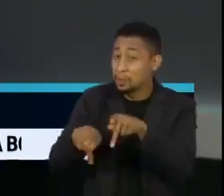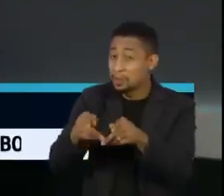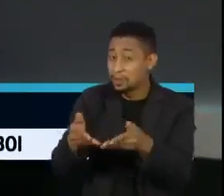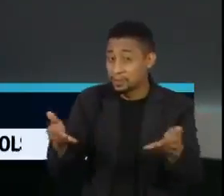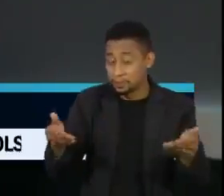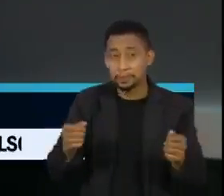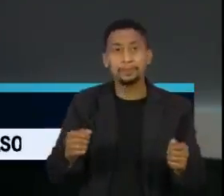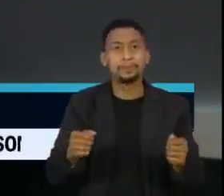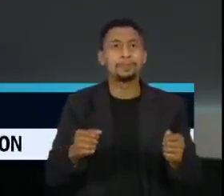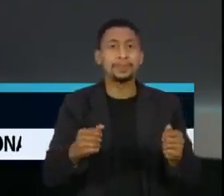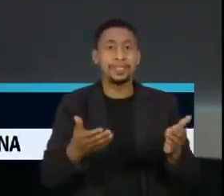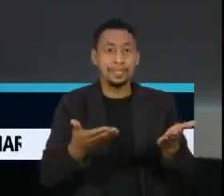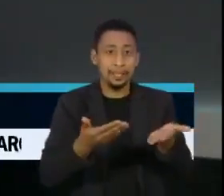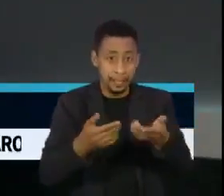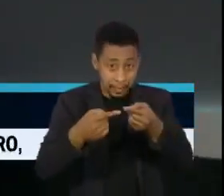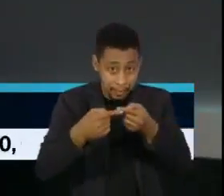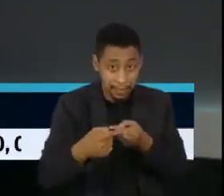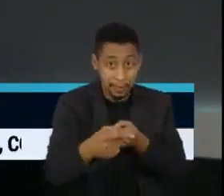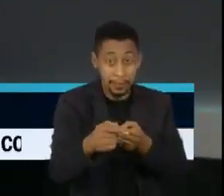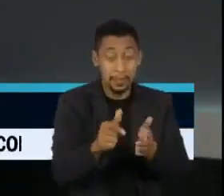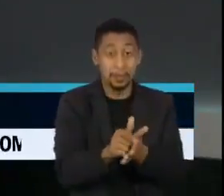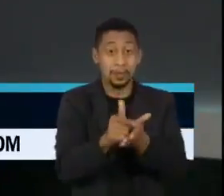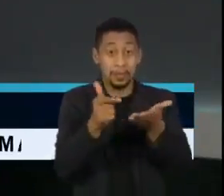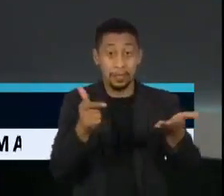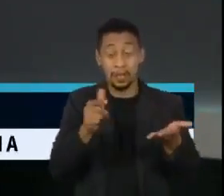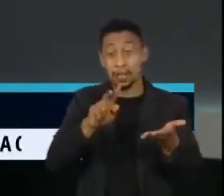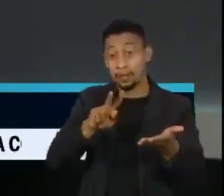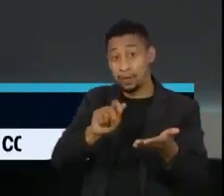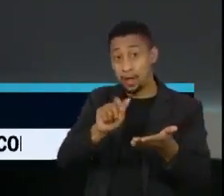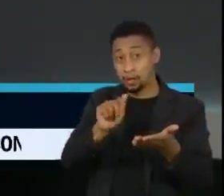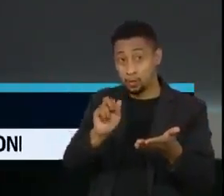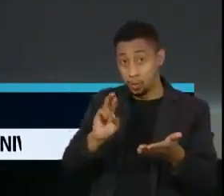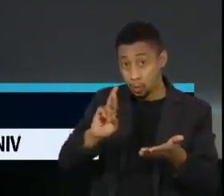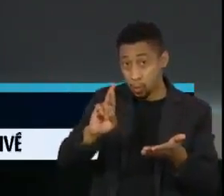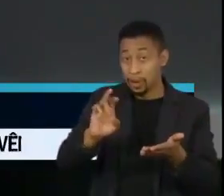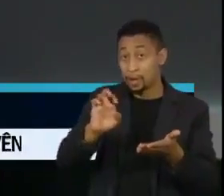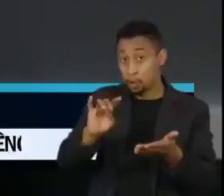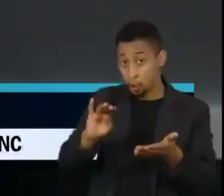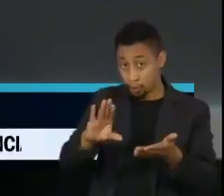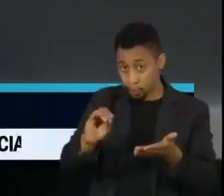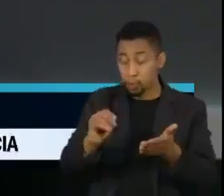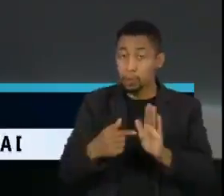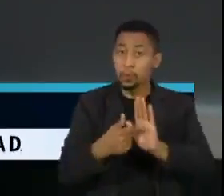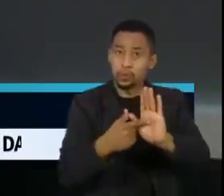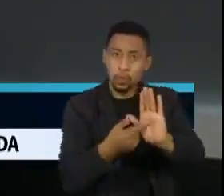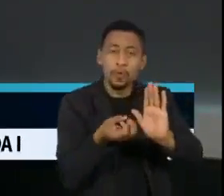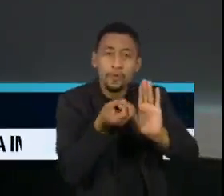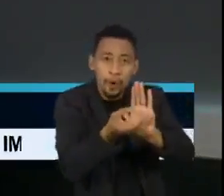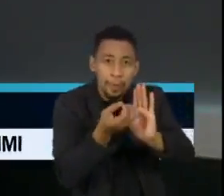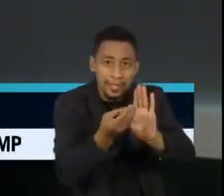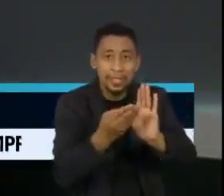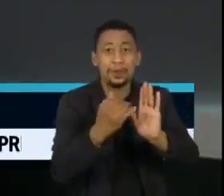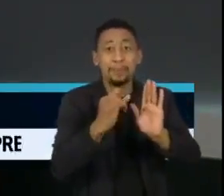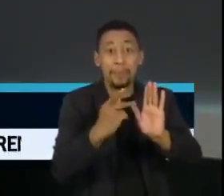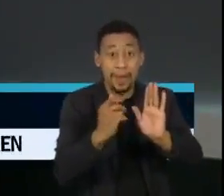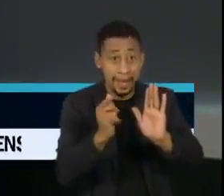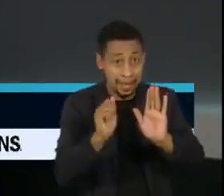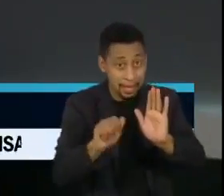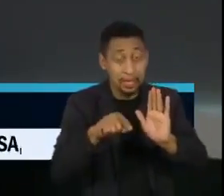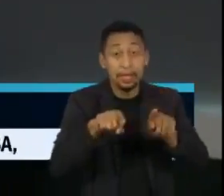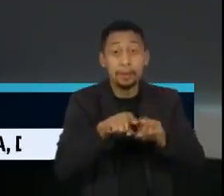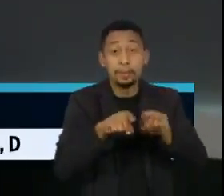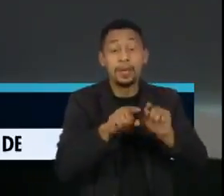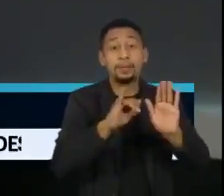indicativo publicado esta semana pelo jornal Valor Econômico, baseado em dados do IPEA e do IBGE, mostrou que a extrema